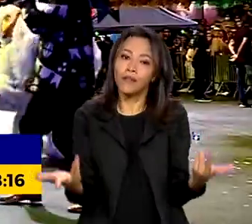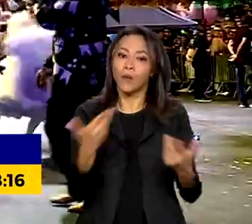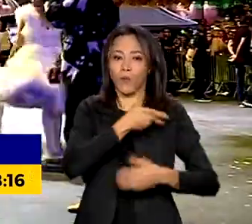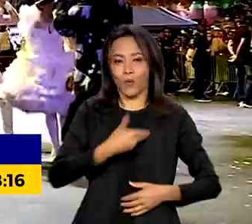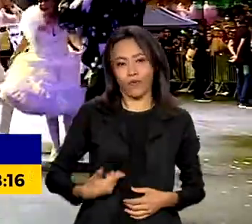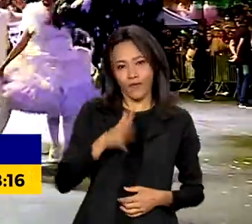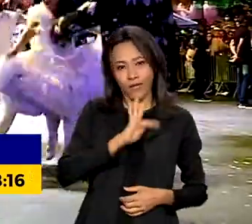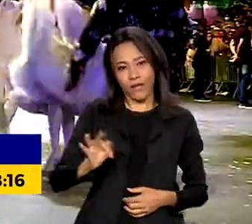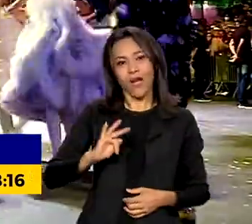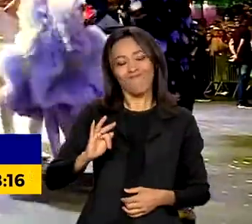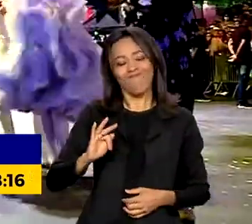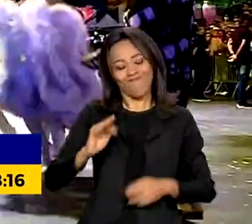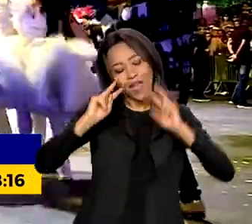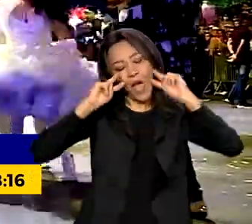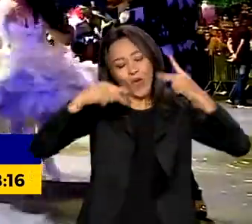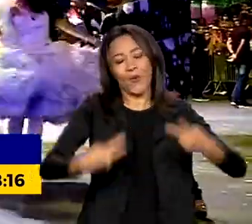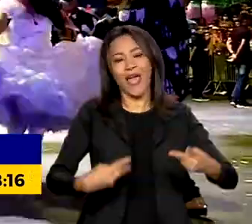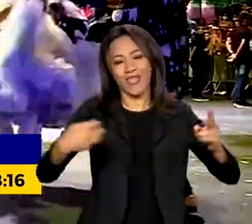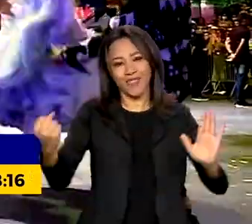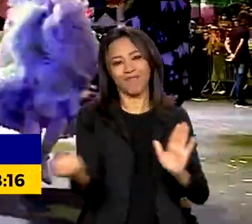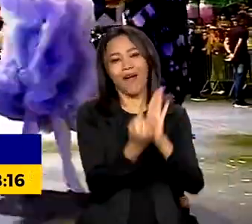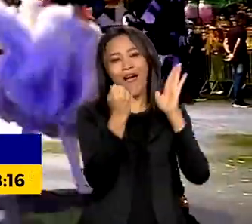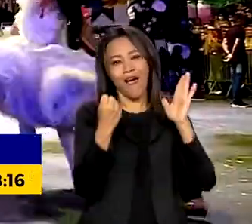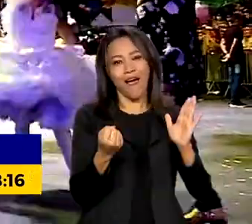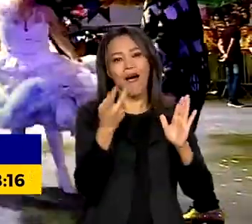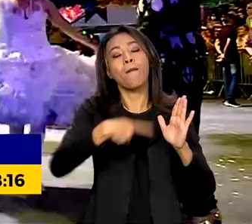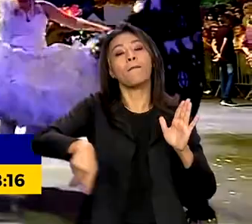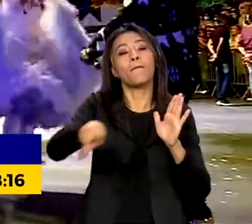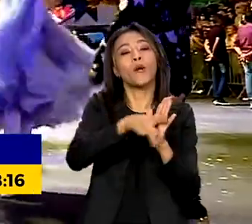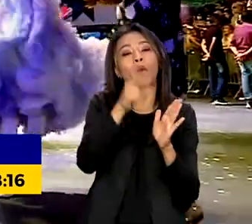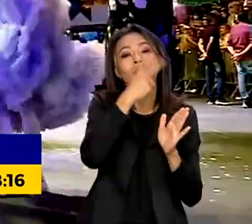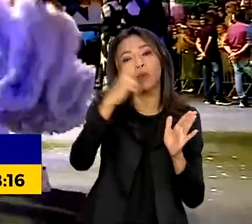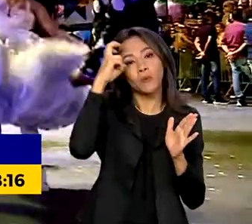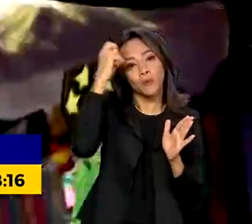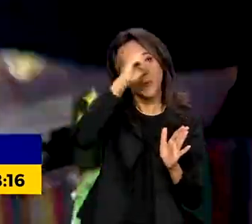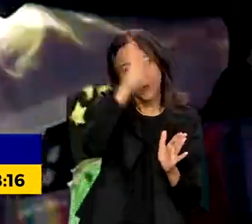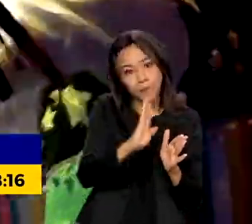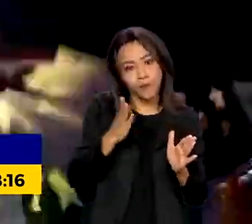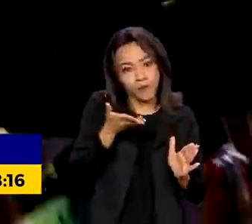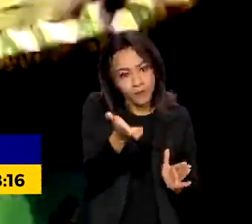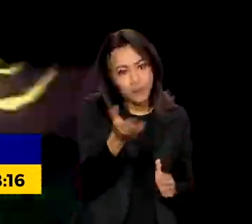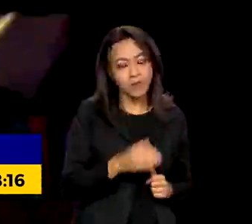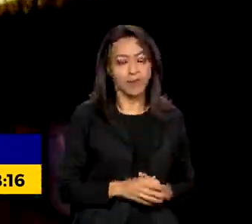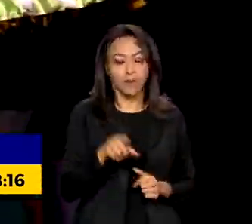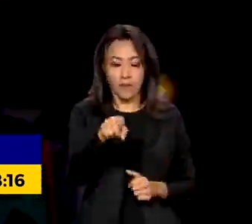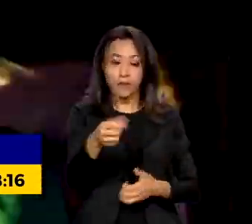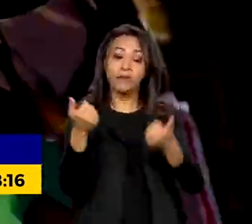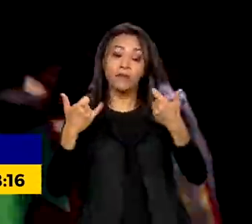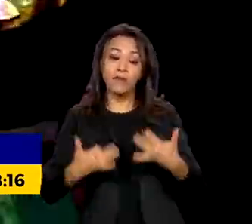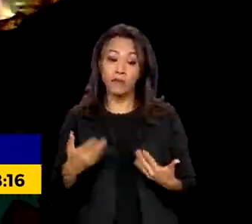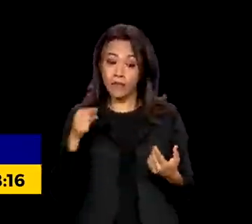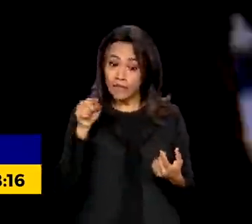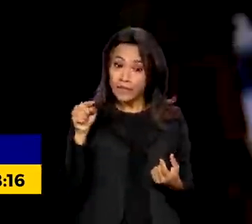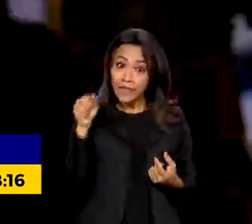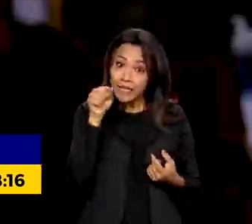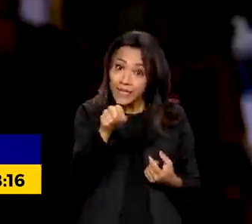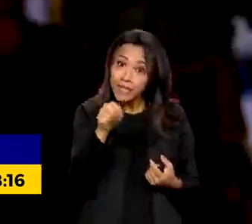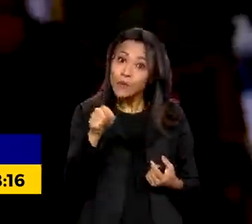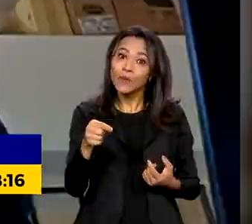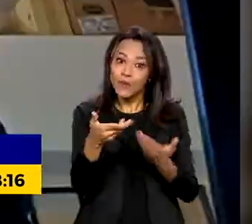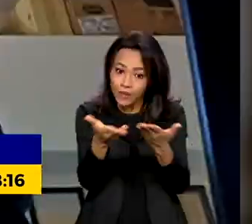decidiu reconhecê-la como manifestação da cultura nacional. Essas coisas, elas precisam ser